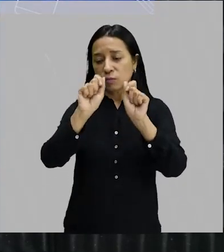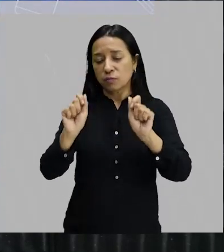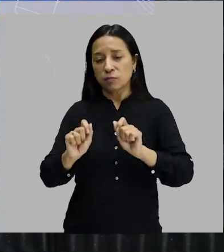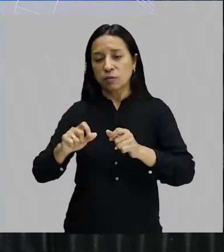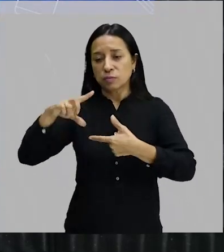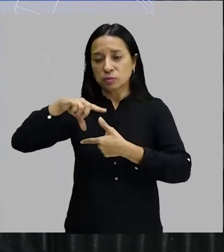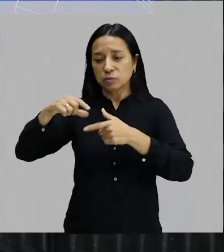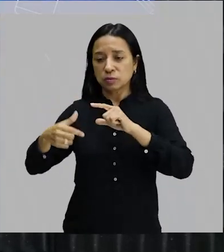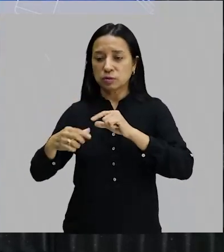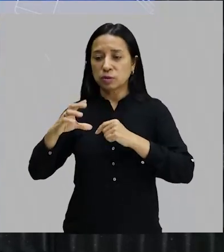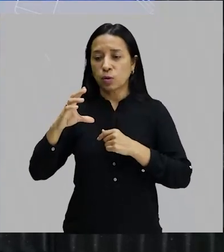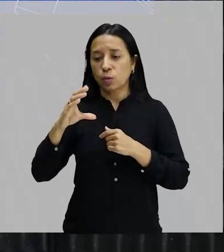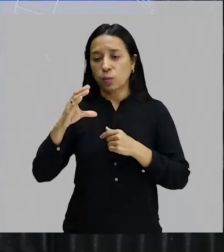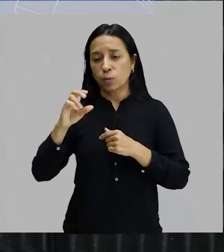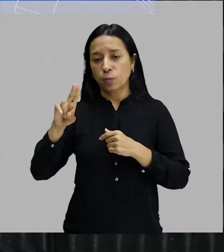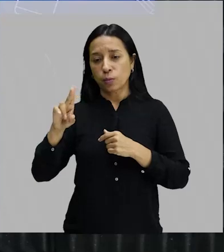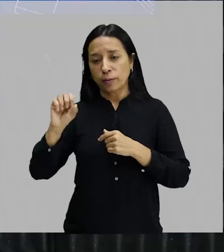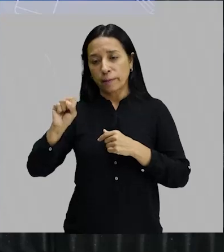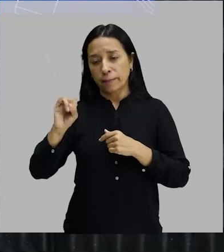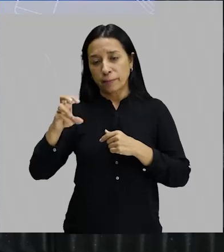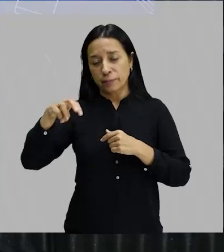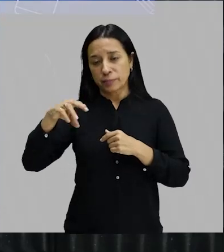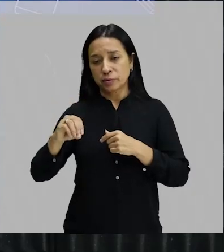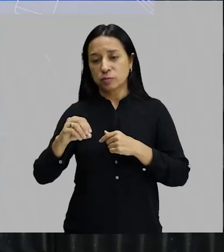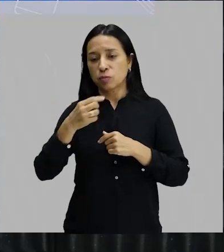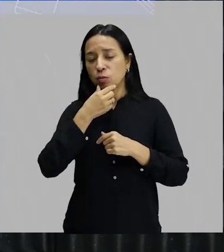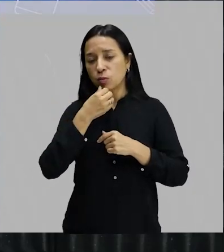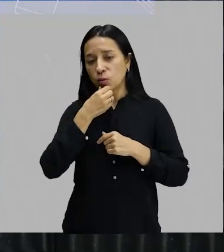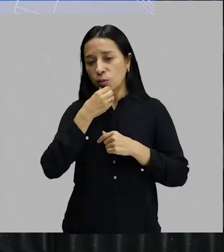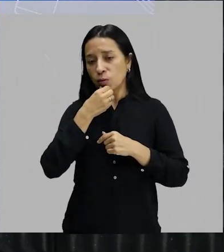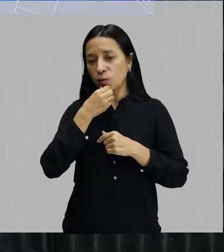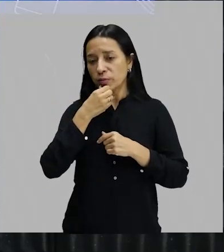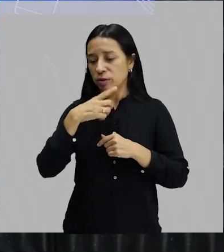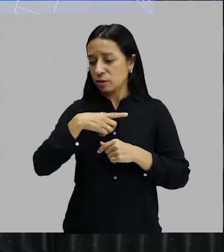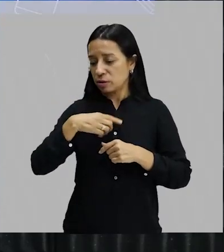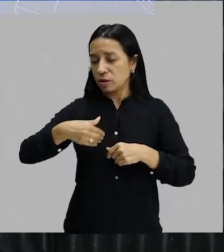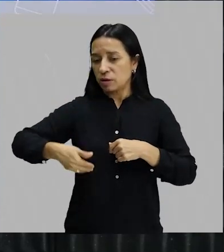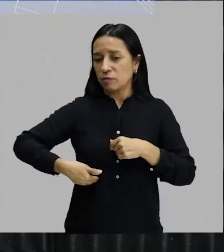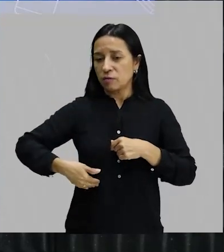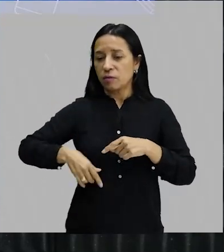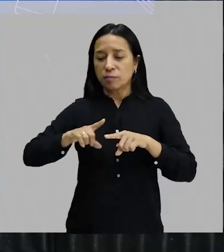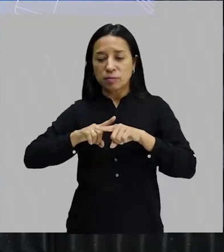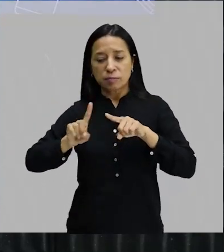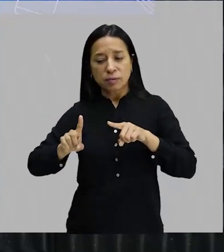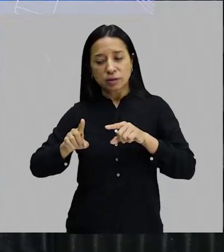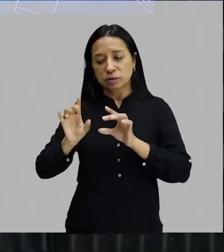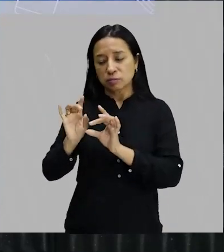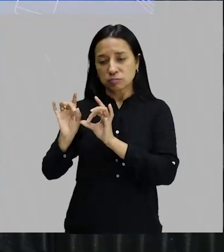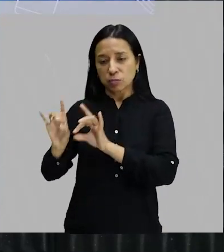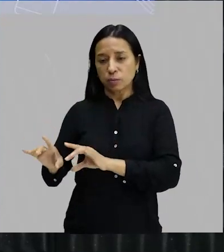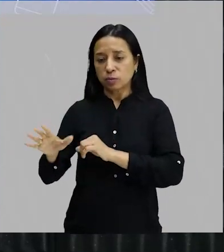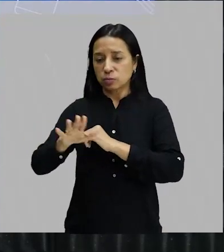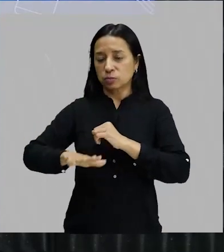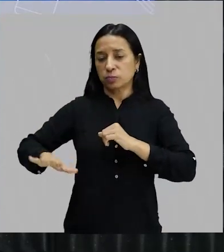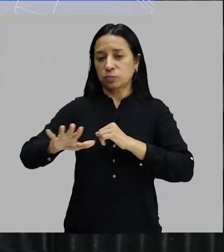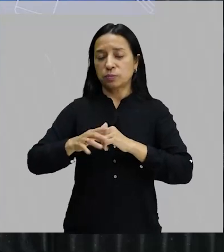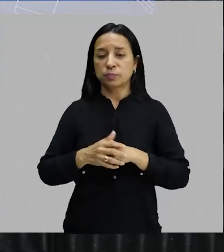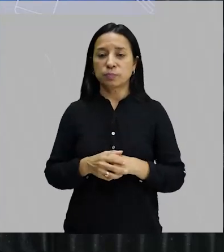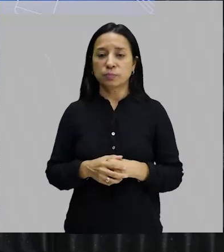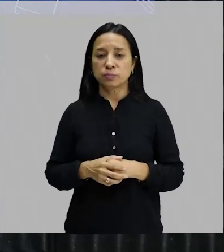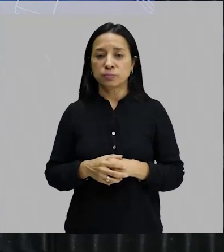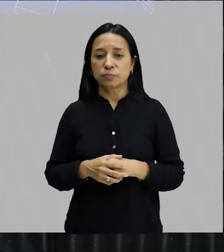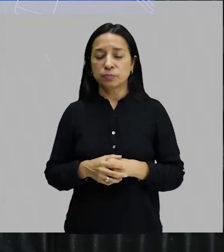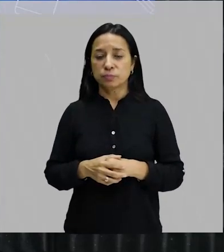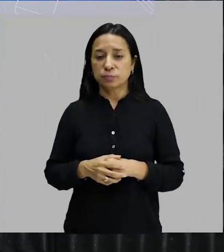orgânicas? Cubismo. O tema, o homem que passa fome, mas não larga a terra. Qual era o estilo de arte na Europa que trabalhava com essa